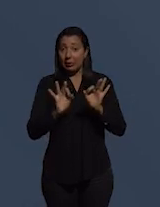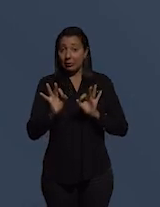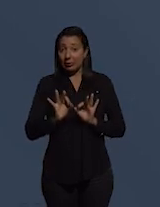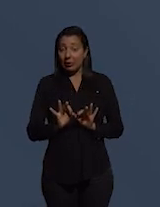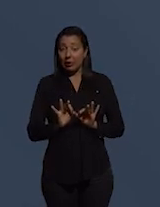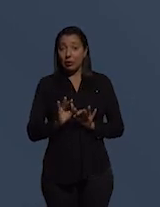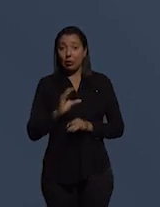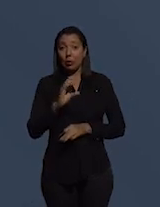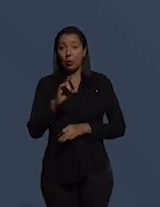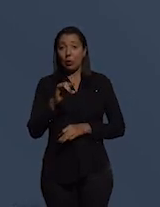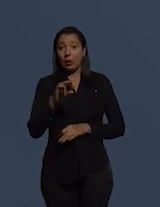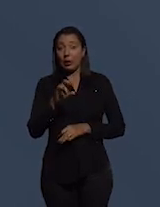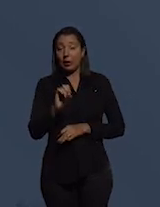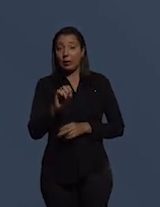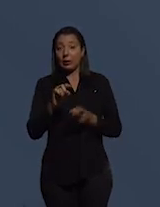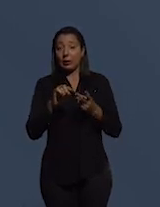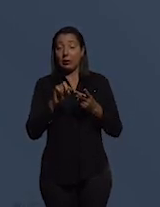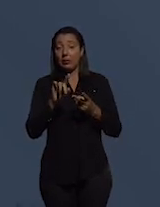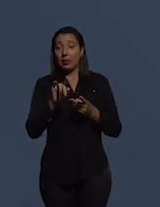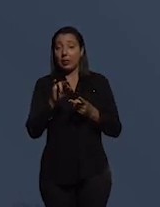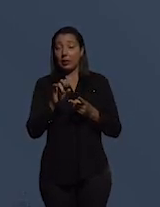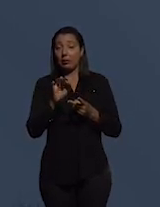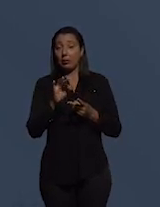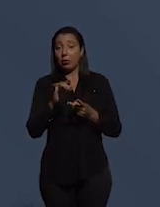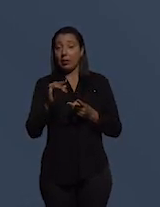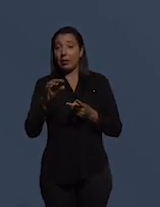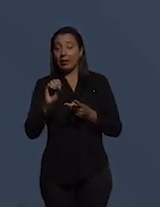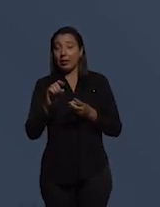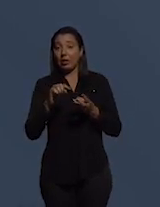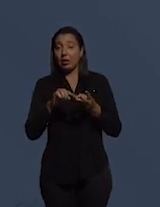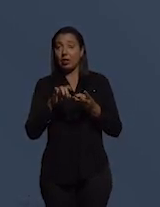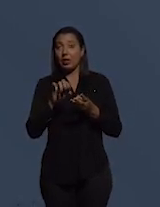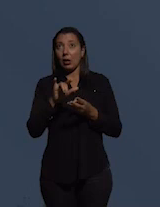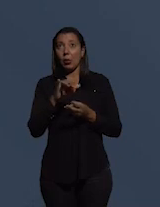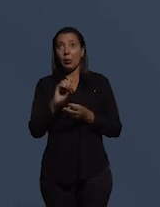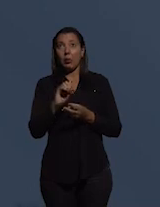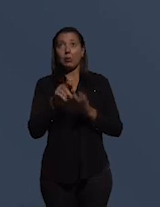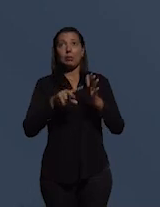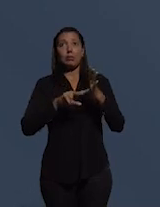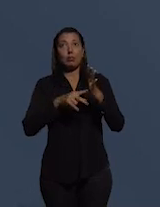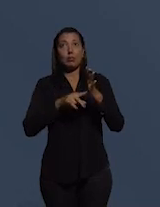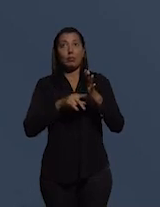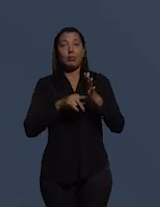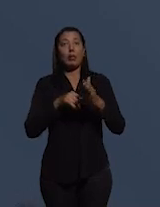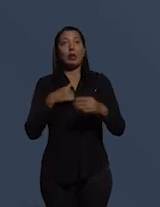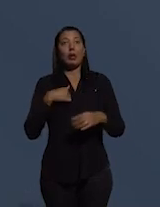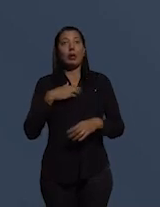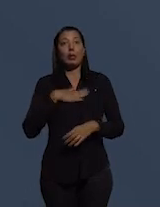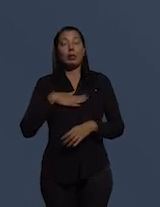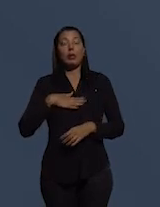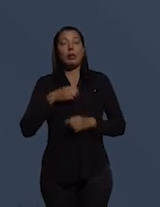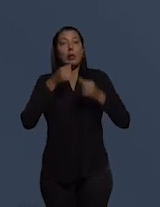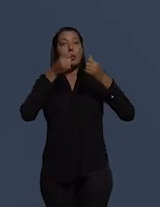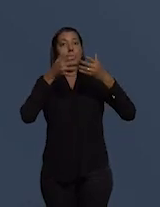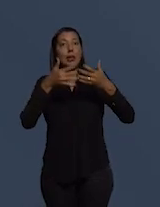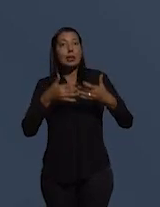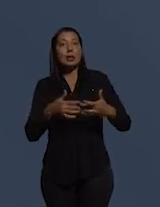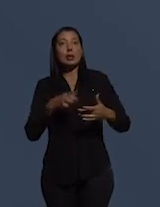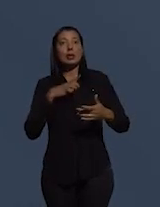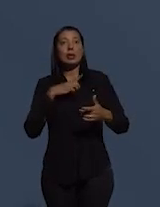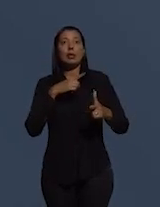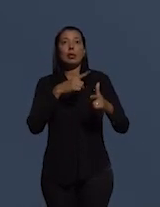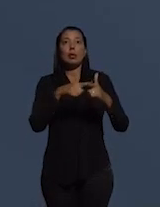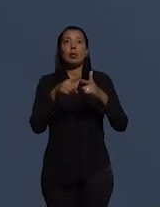o CONACI, a FENAL, o Fonacat e o NACOM Sindical. Antes, eu quero fazer uma explicação. Nós tivemos um